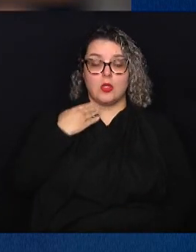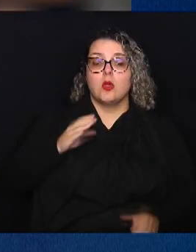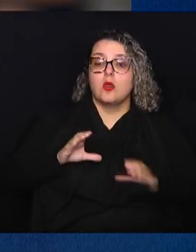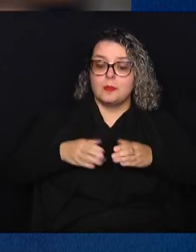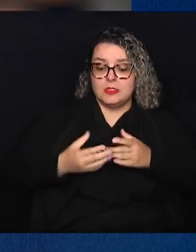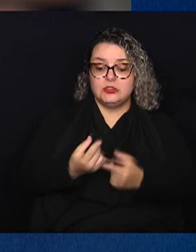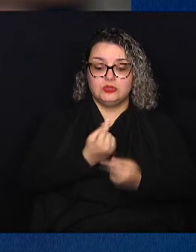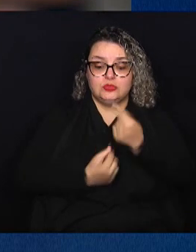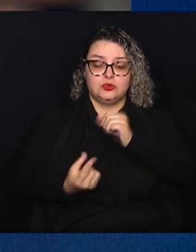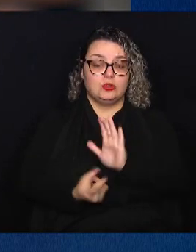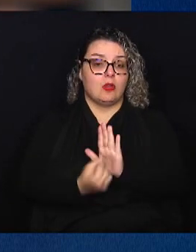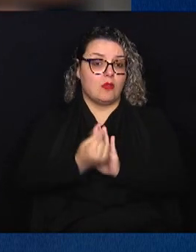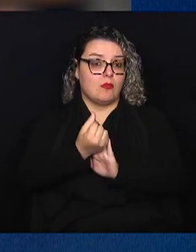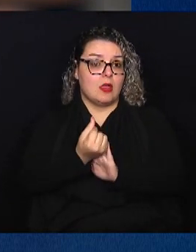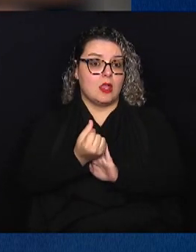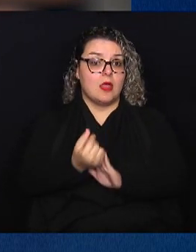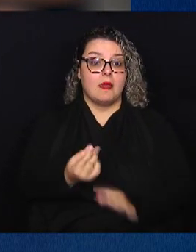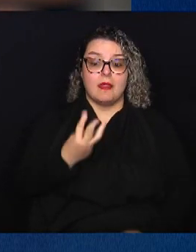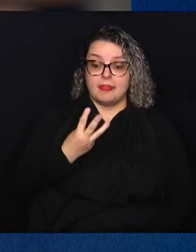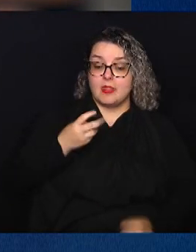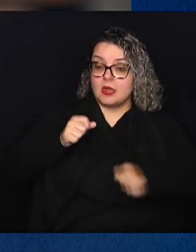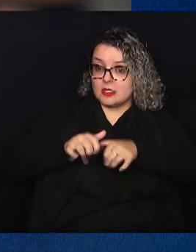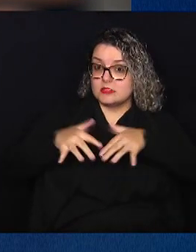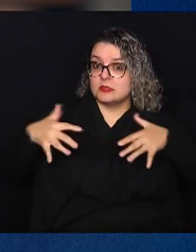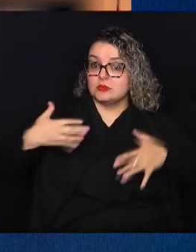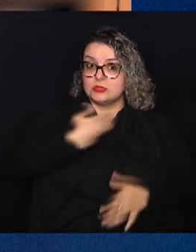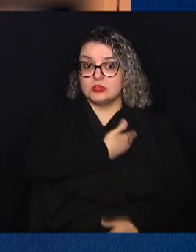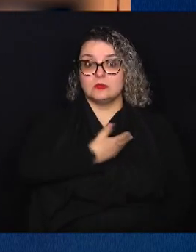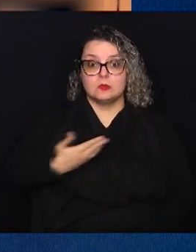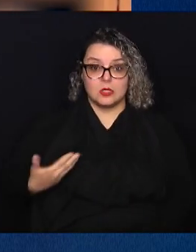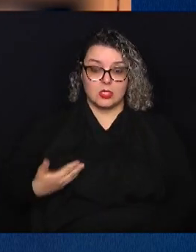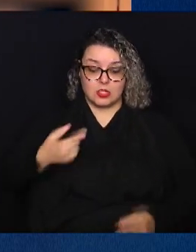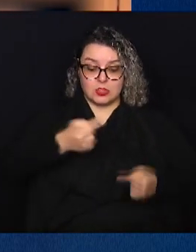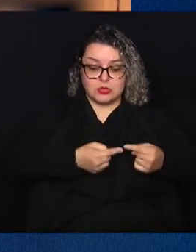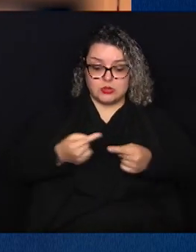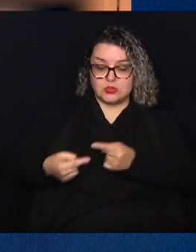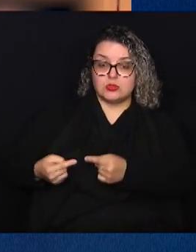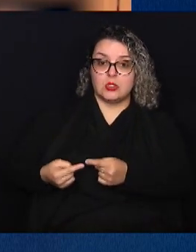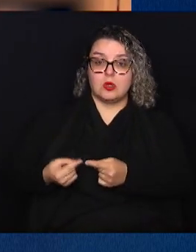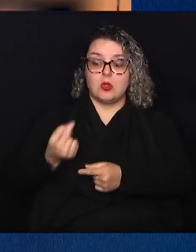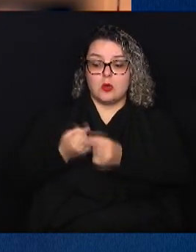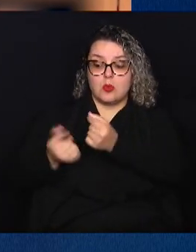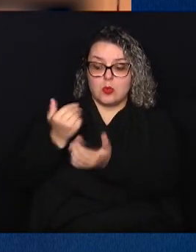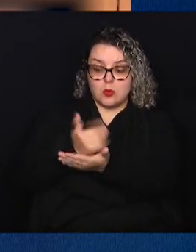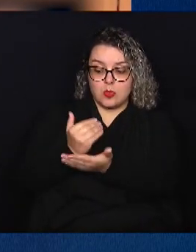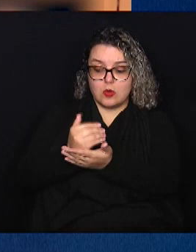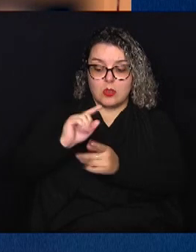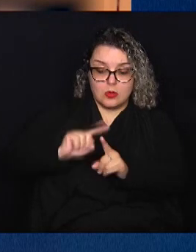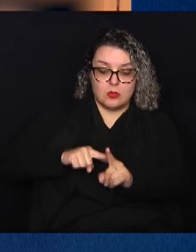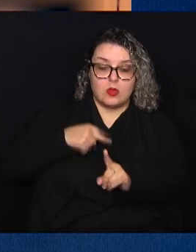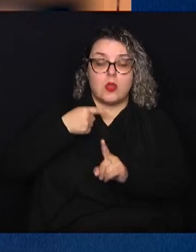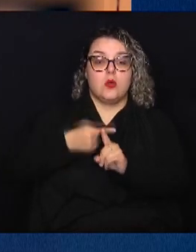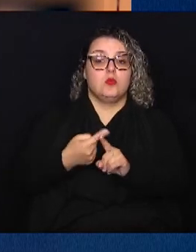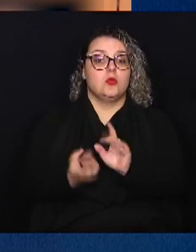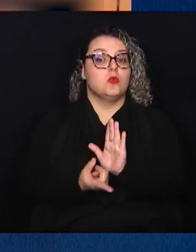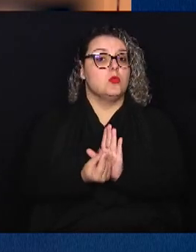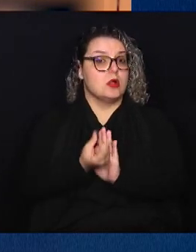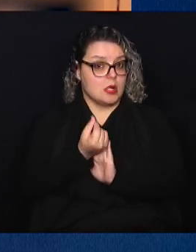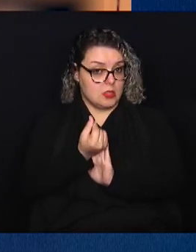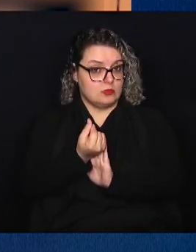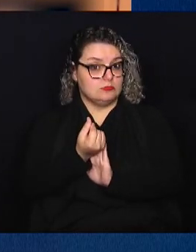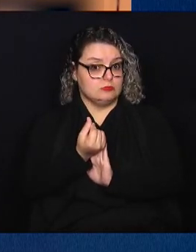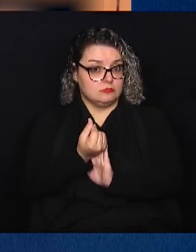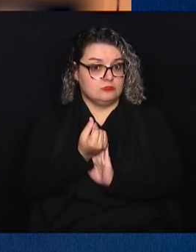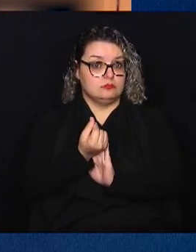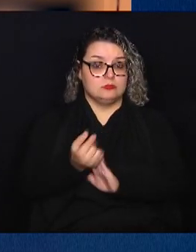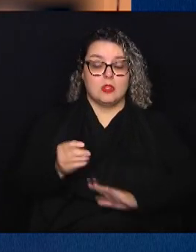Orçamento realiza três audiências públicas e debate crédito adicional a orçamento, câmeras no